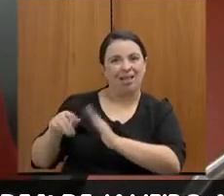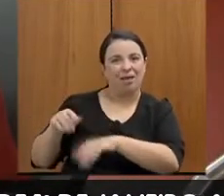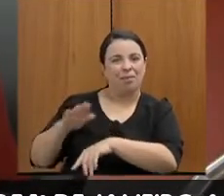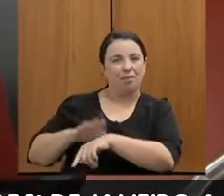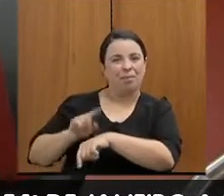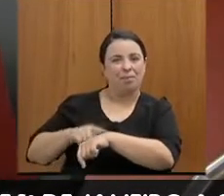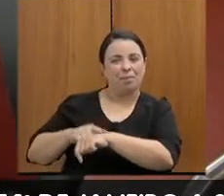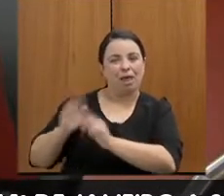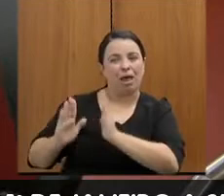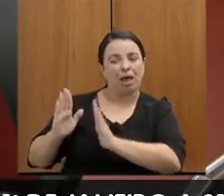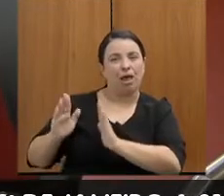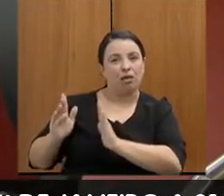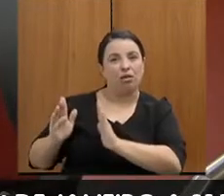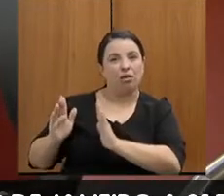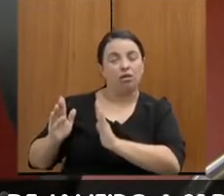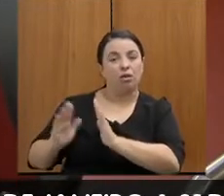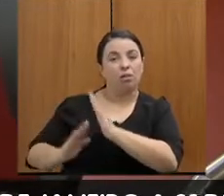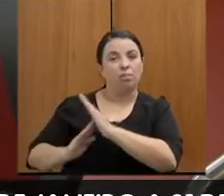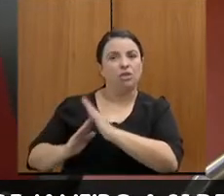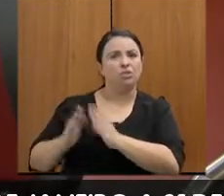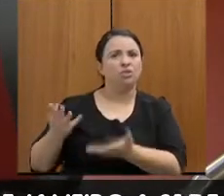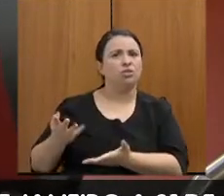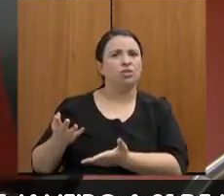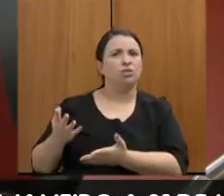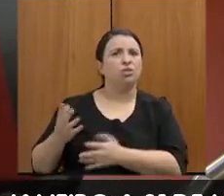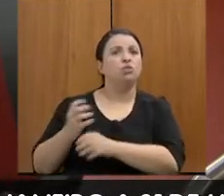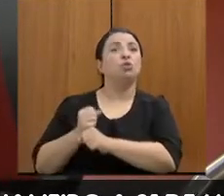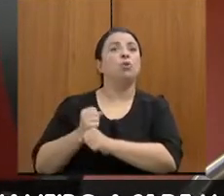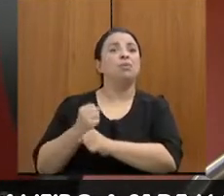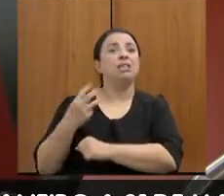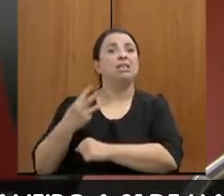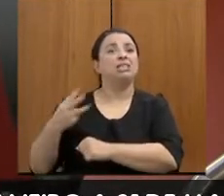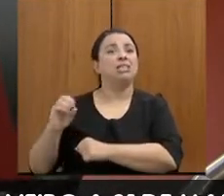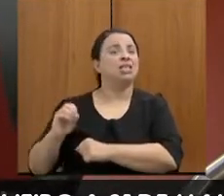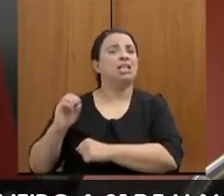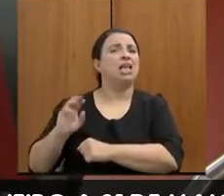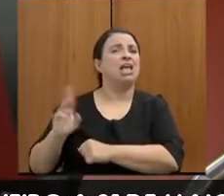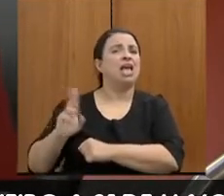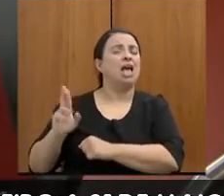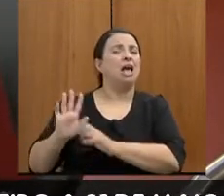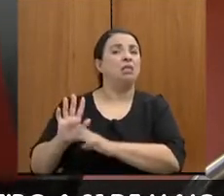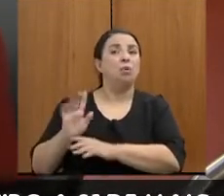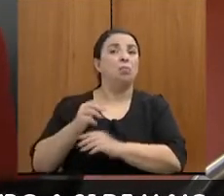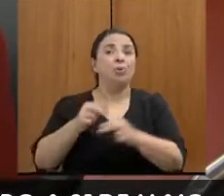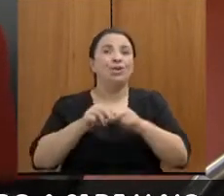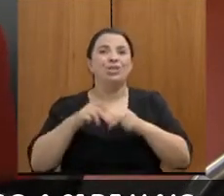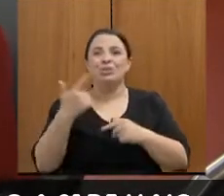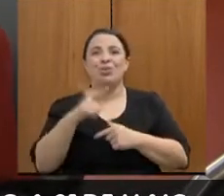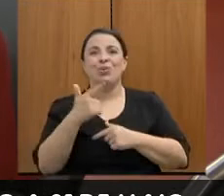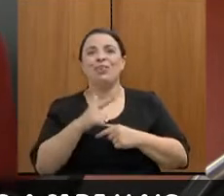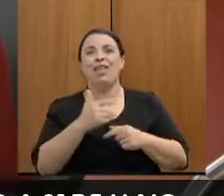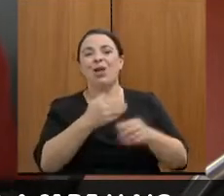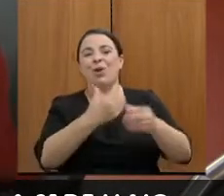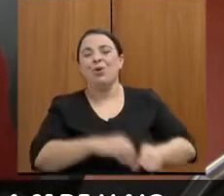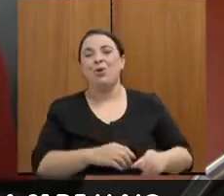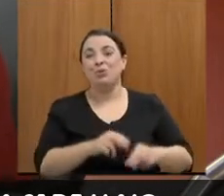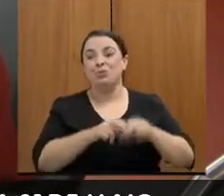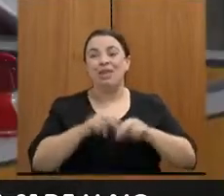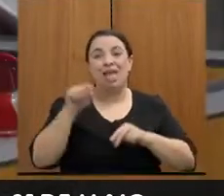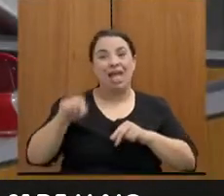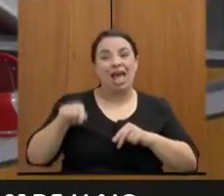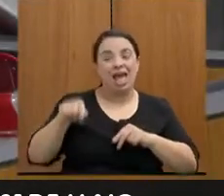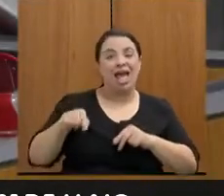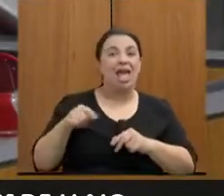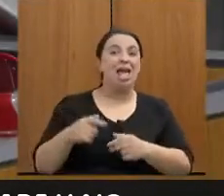reais. Por isso que não tem concurso, porque a precarização começa não fazendo concurso, porque você paga menos desse servidor.